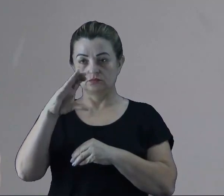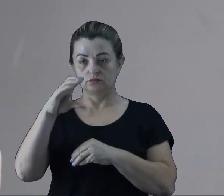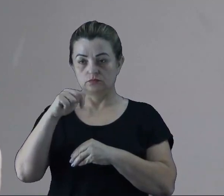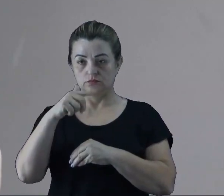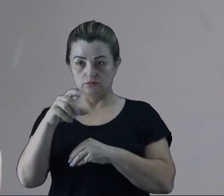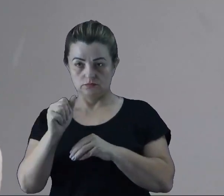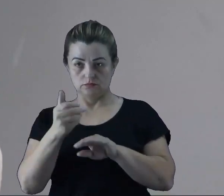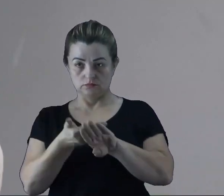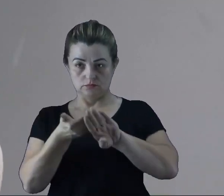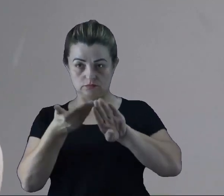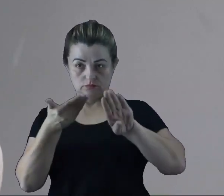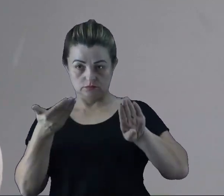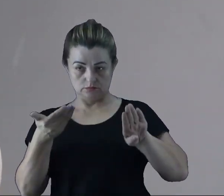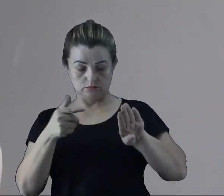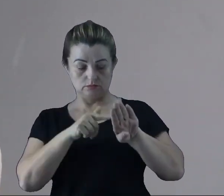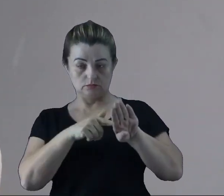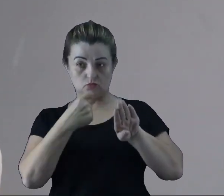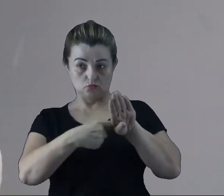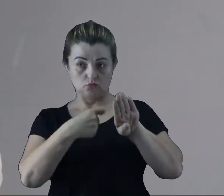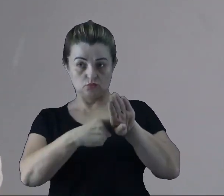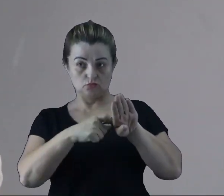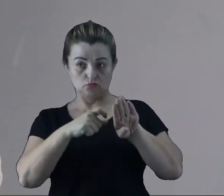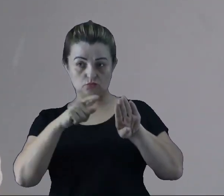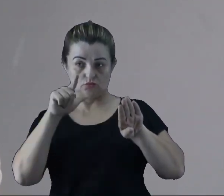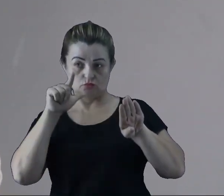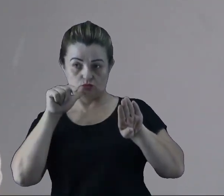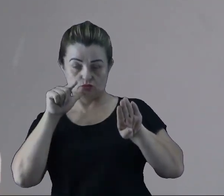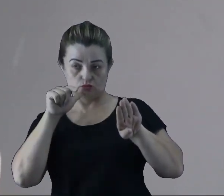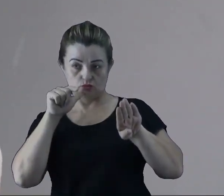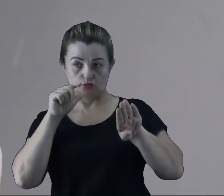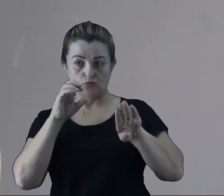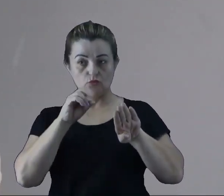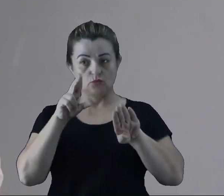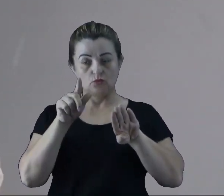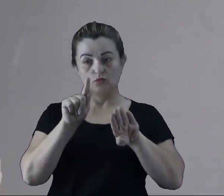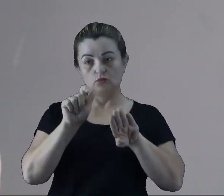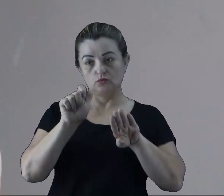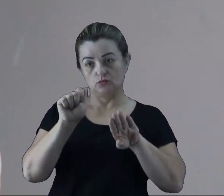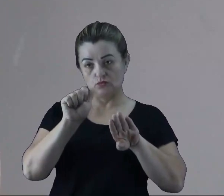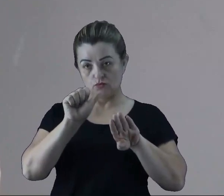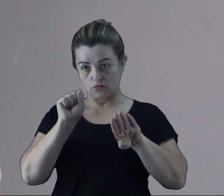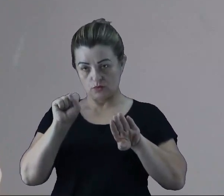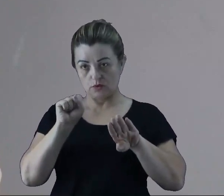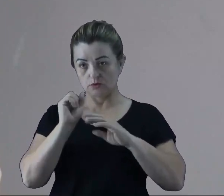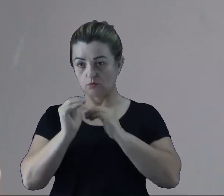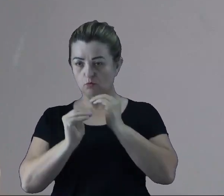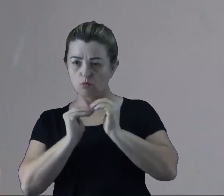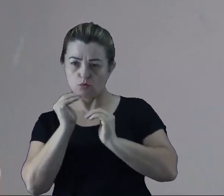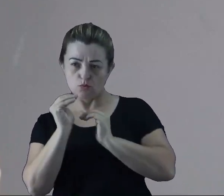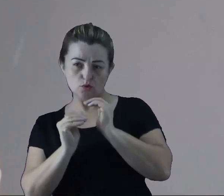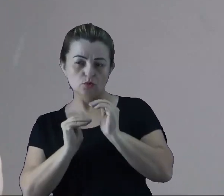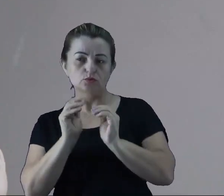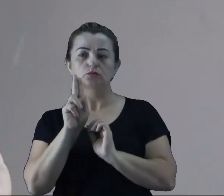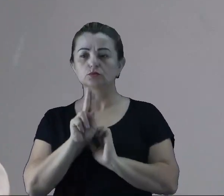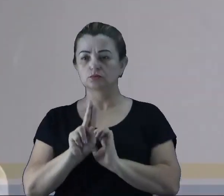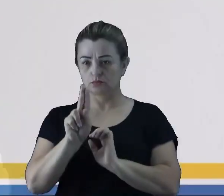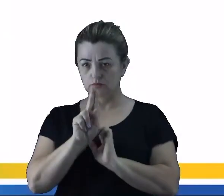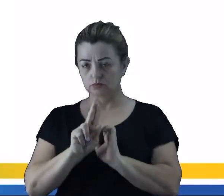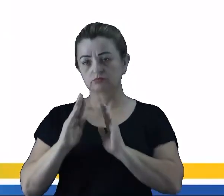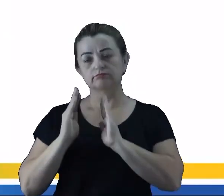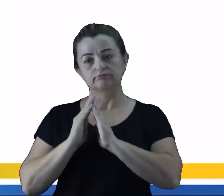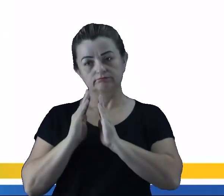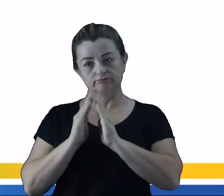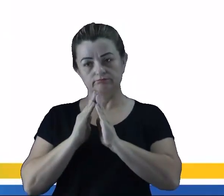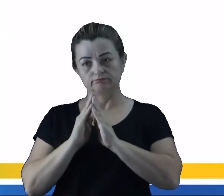que? Para separar um sólido de um líquido ou um sólido de um gás, né? É um tipo de processo que é muito utilizado ali nas nossas